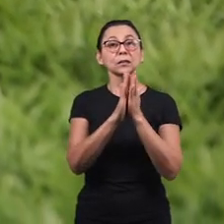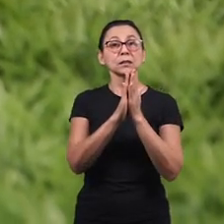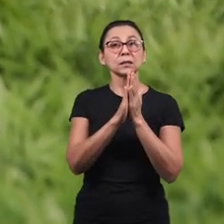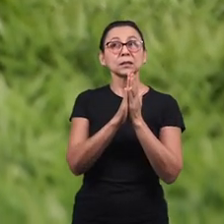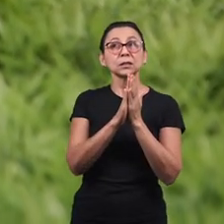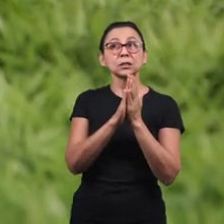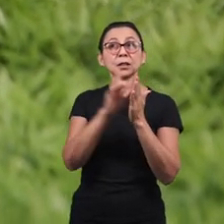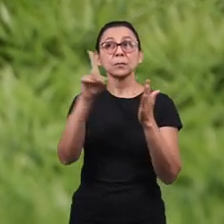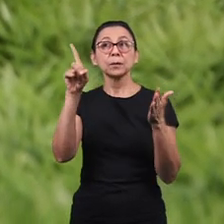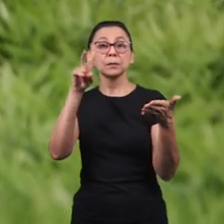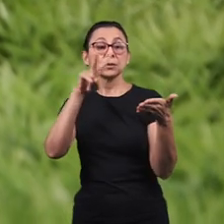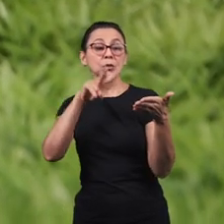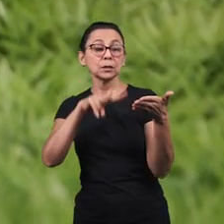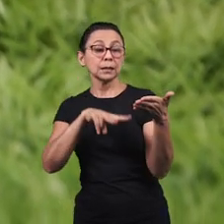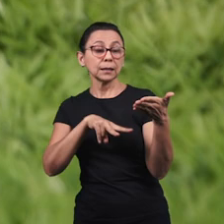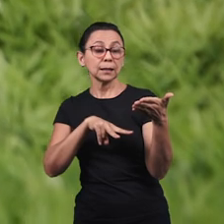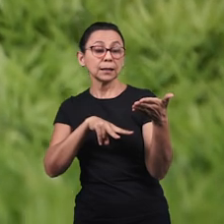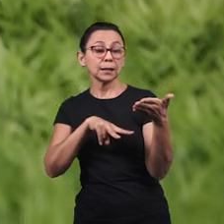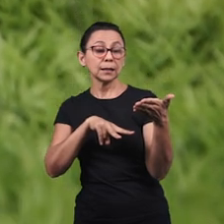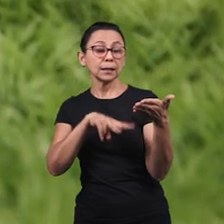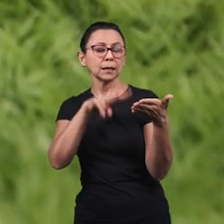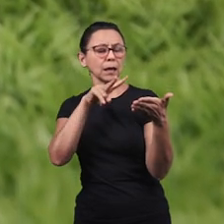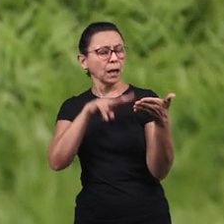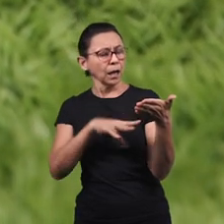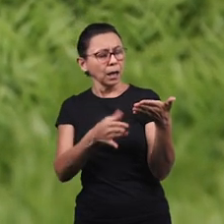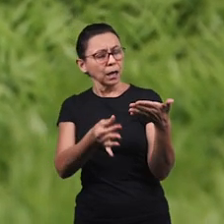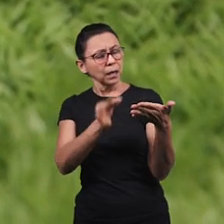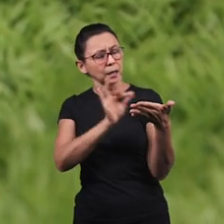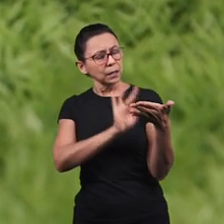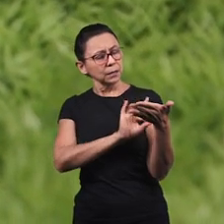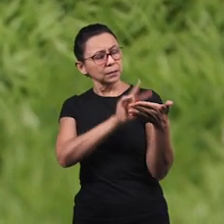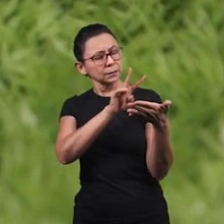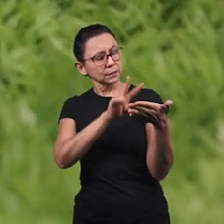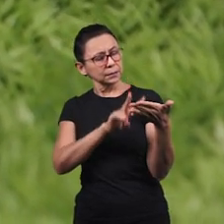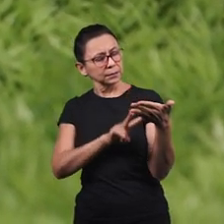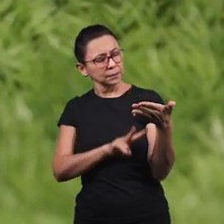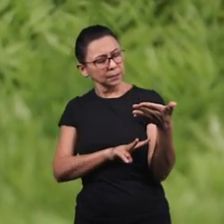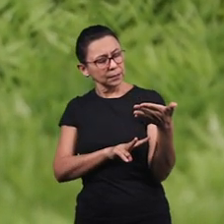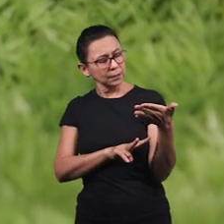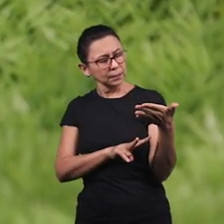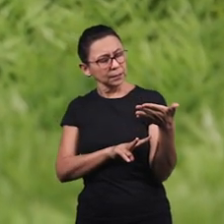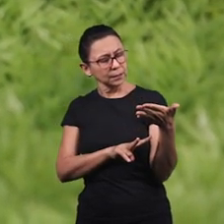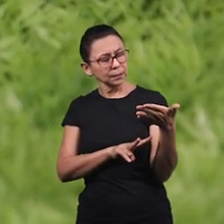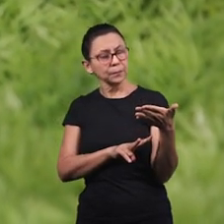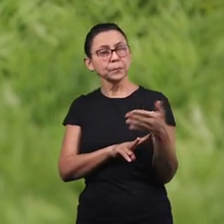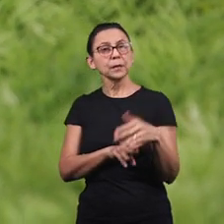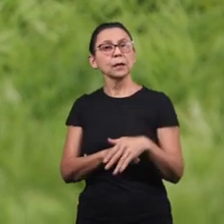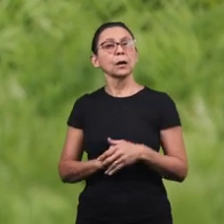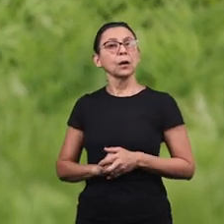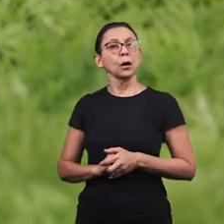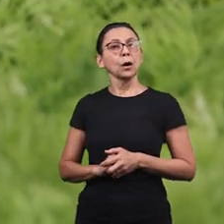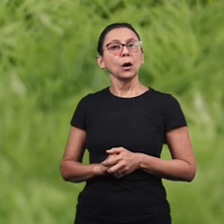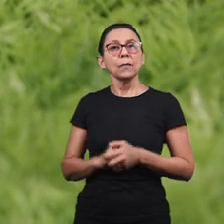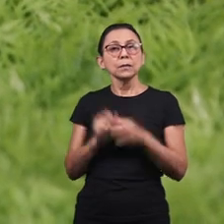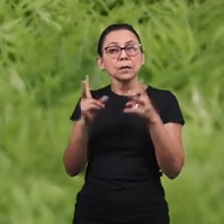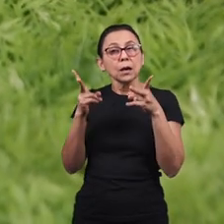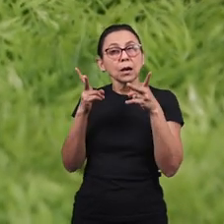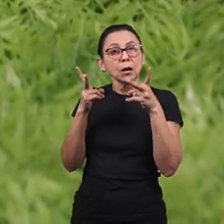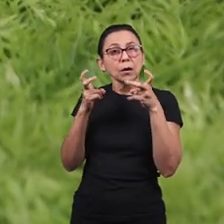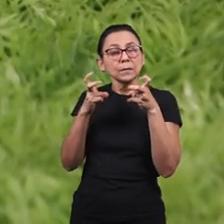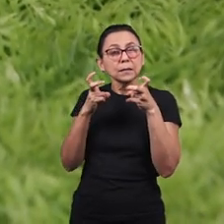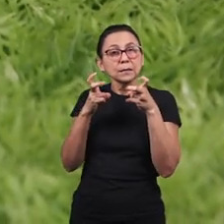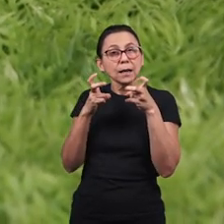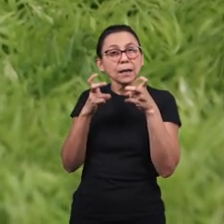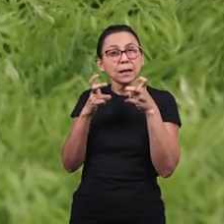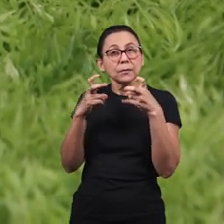Deus Que a gente, olha só Lê a palavra Ou escuta a palavra